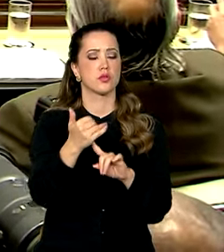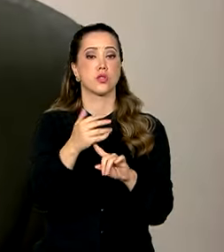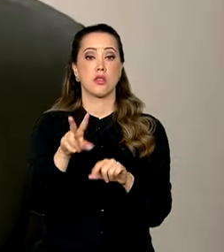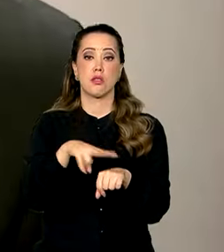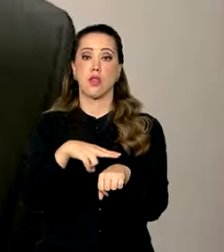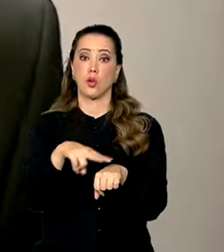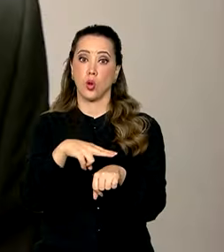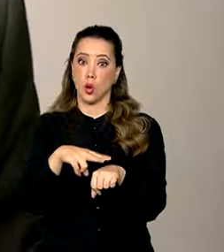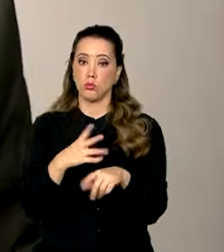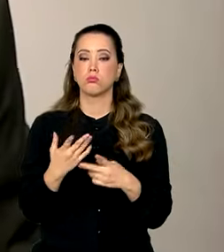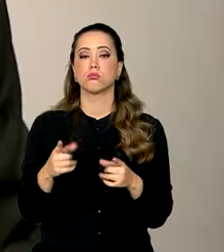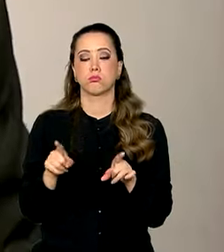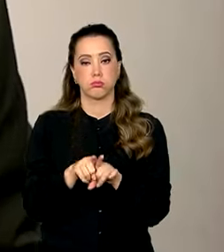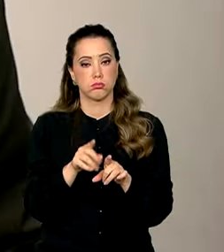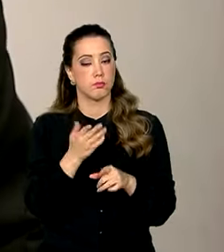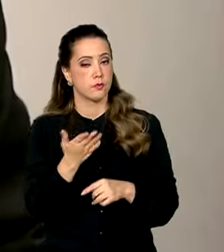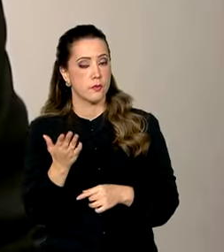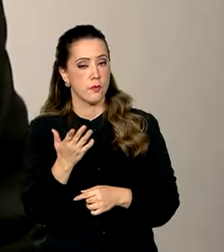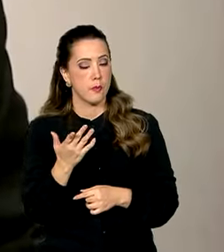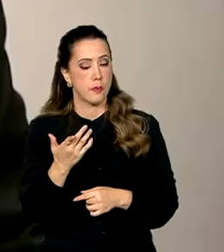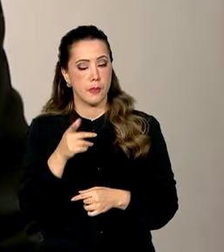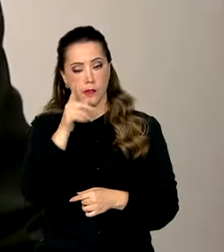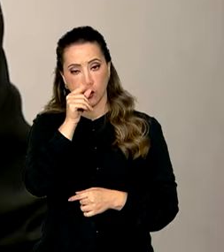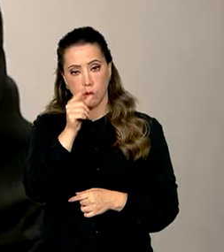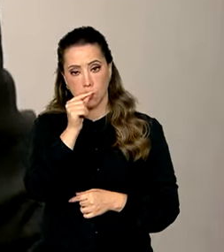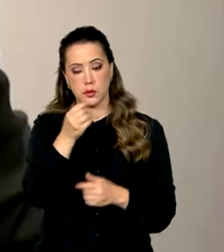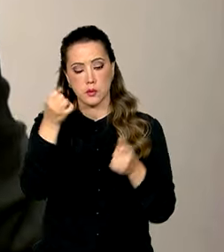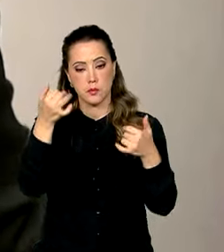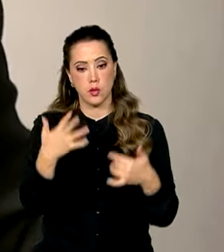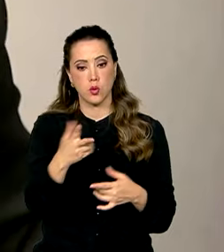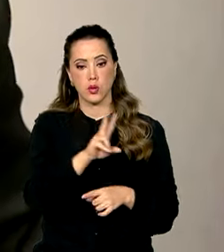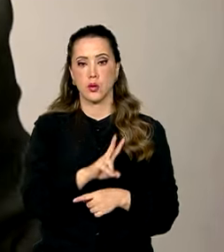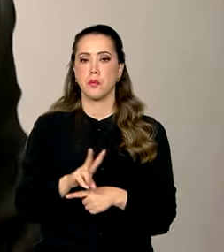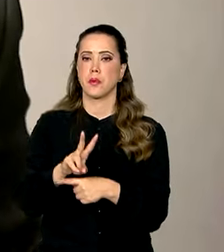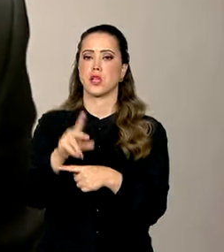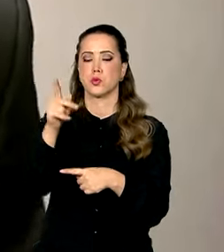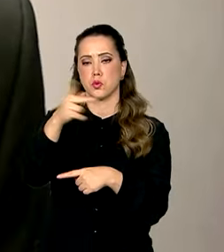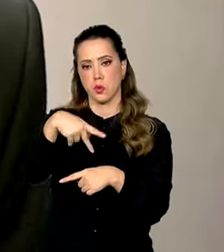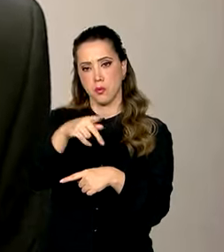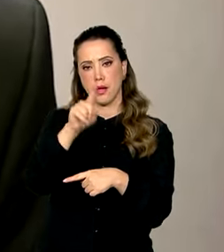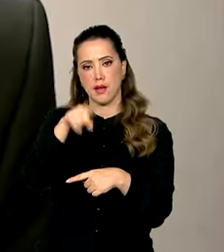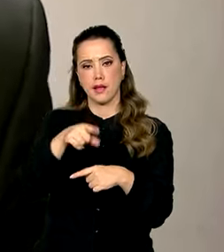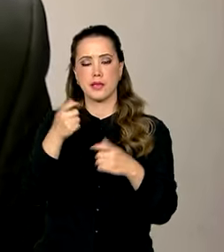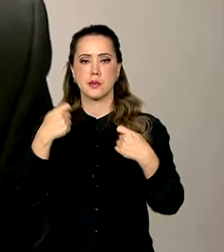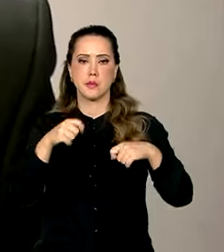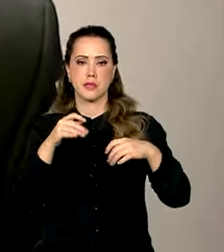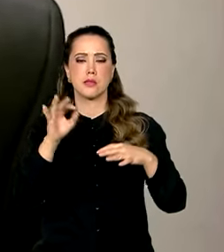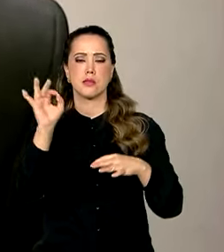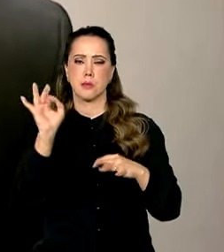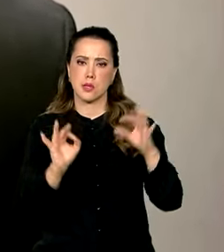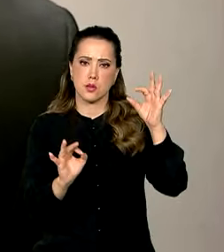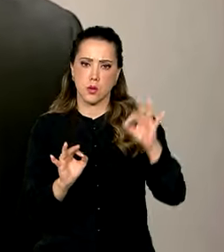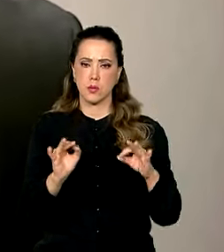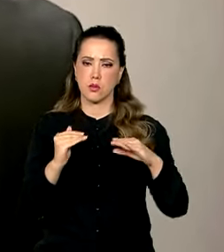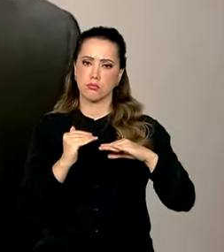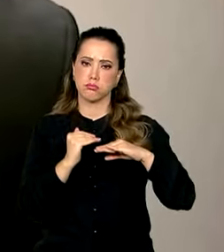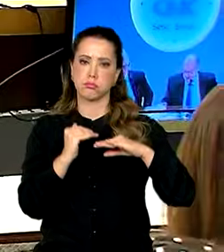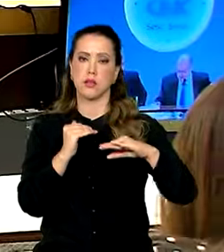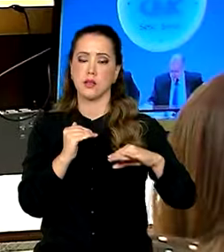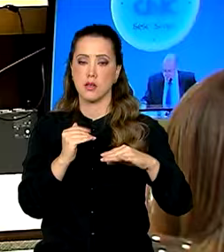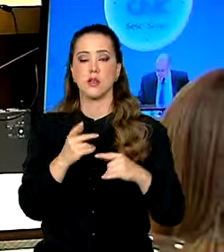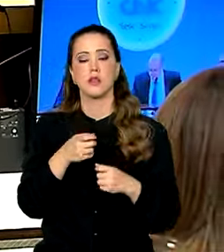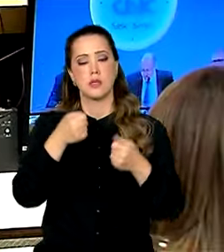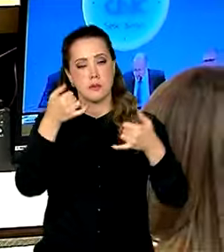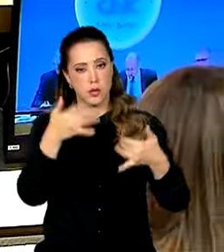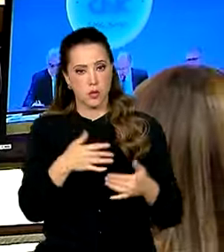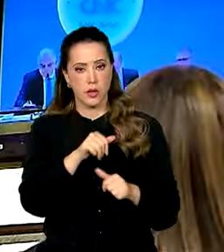verdes. Geraldo Alckmin disse que o crédito no país é uma questão equacionada e defendeu a reforma